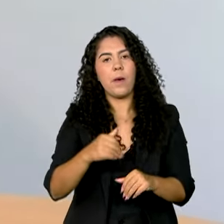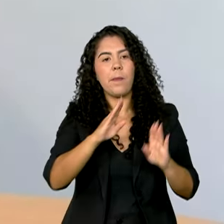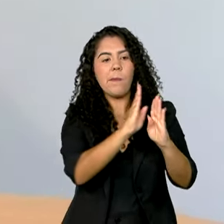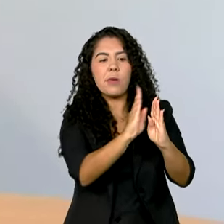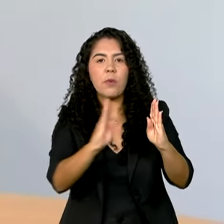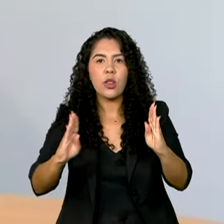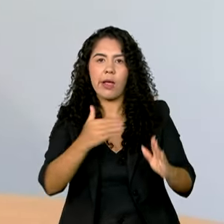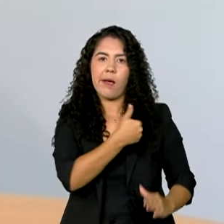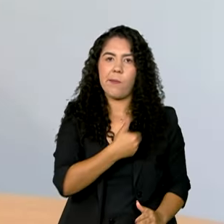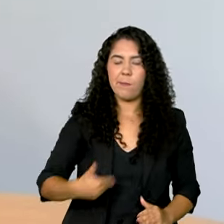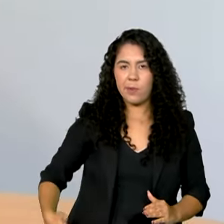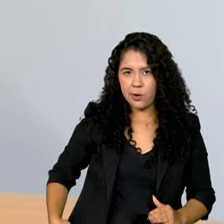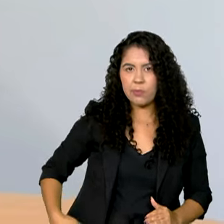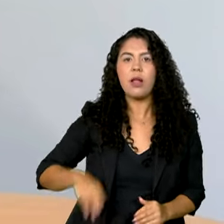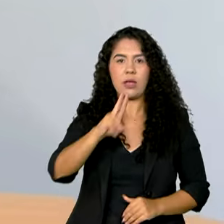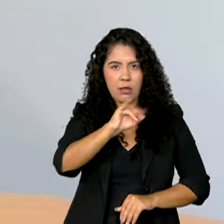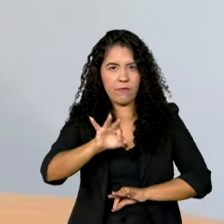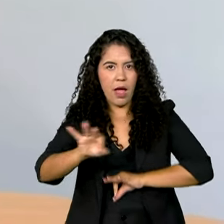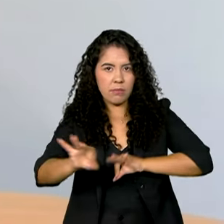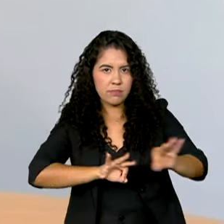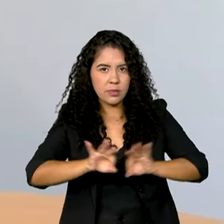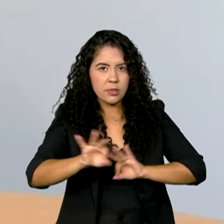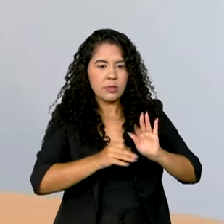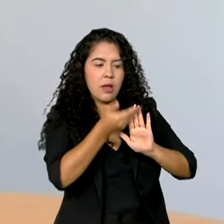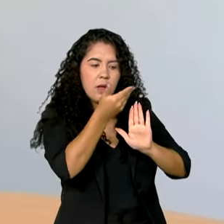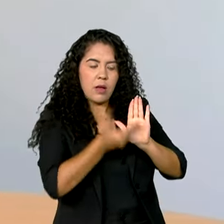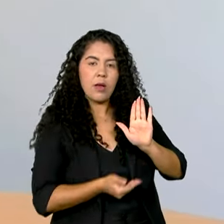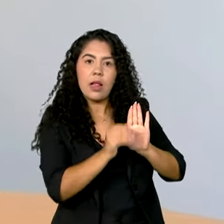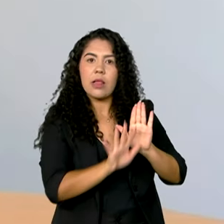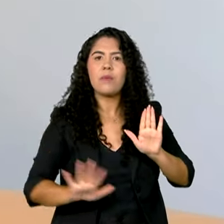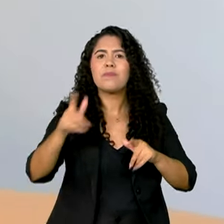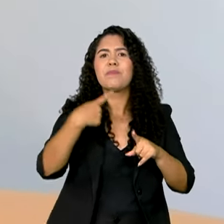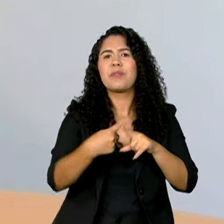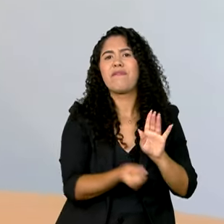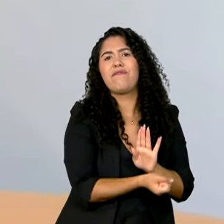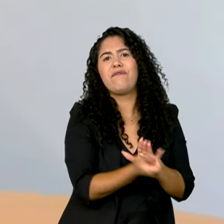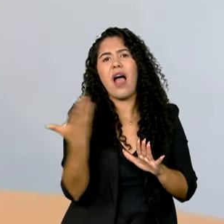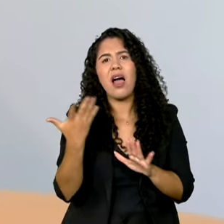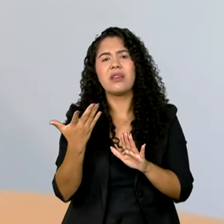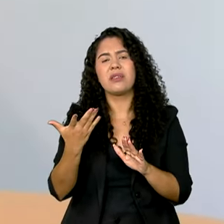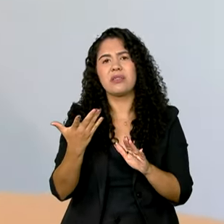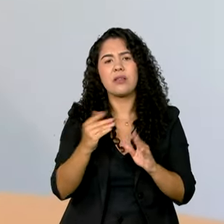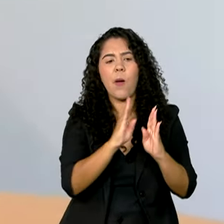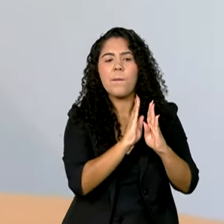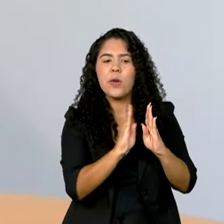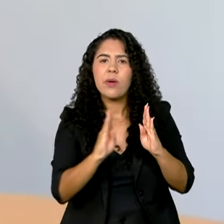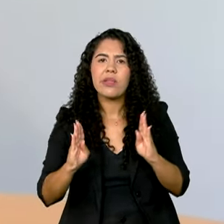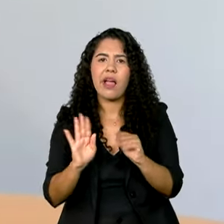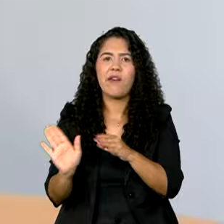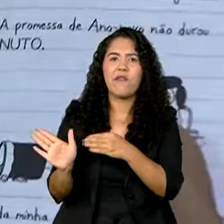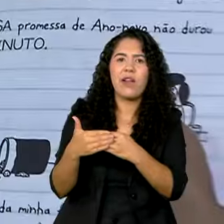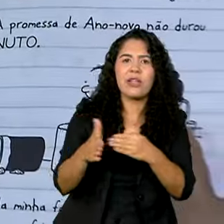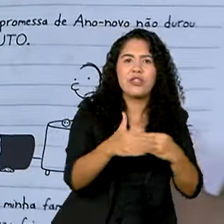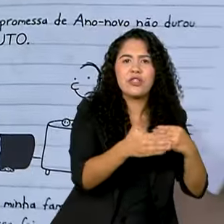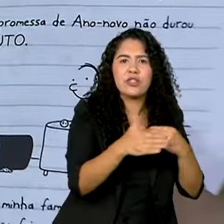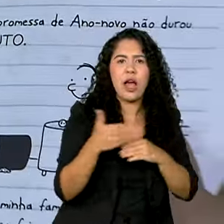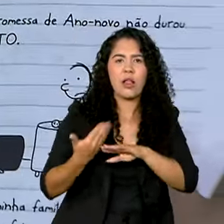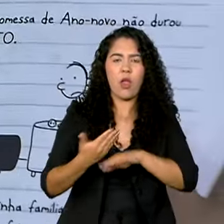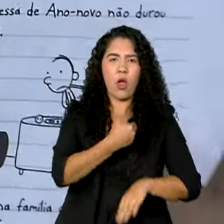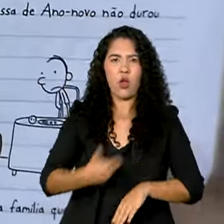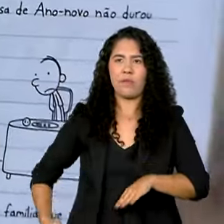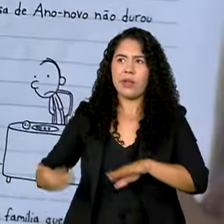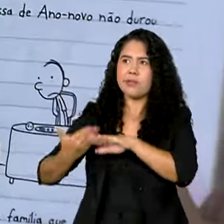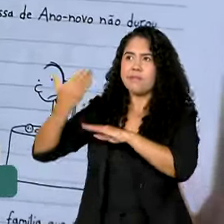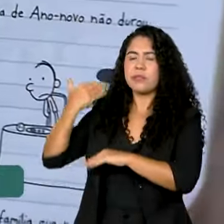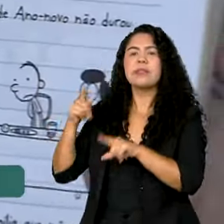no plano nacional de livro e leitura, porque muitas bibliotecas foram fechadas no governo anterior e também durante a pandemia. Mas também ação